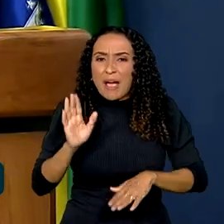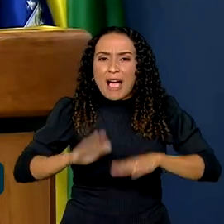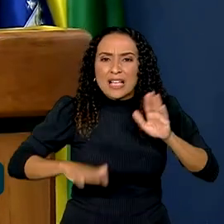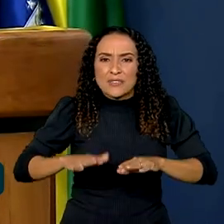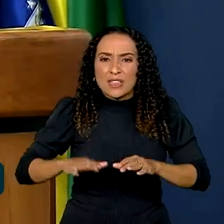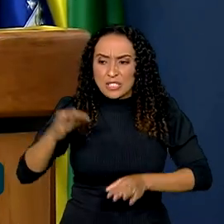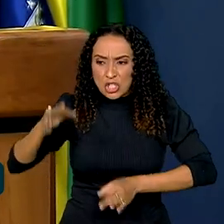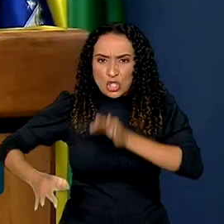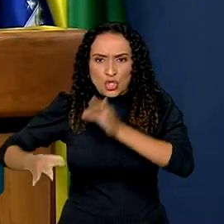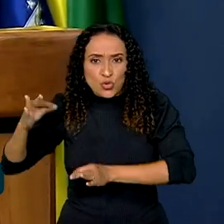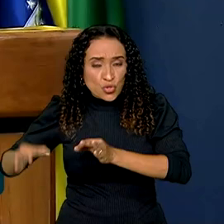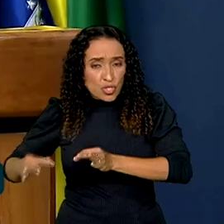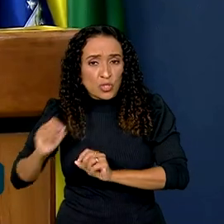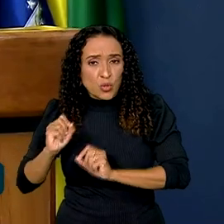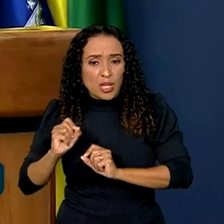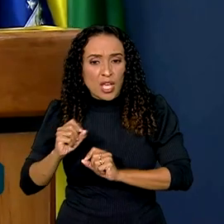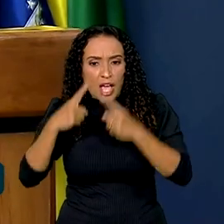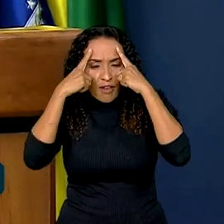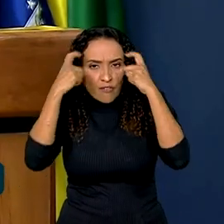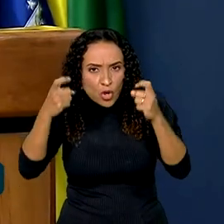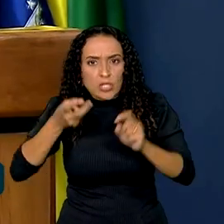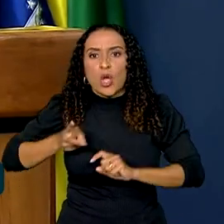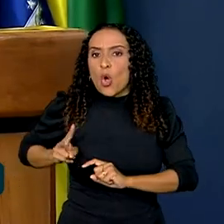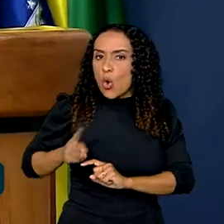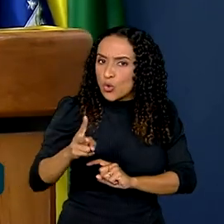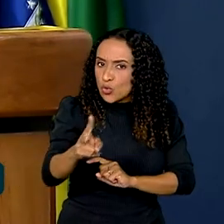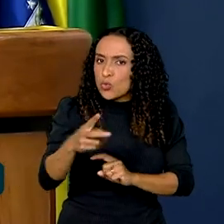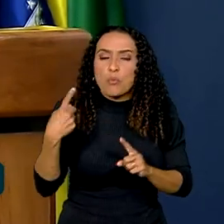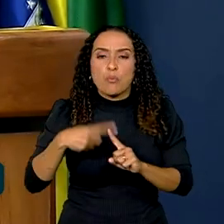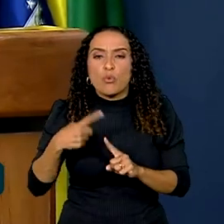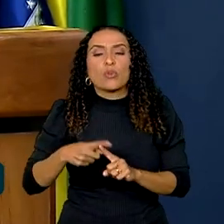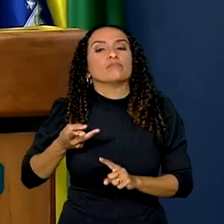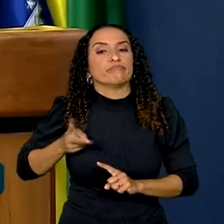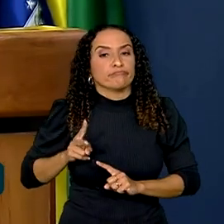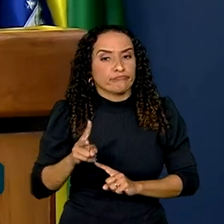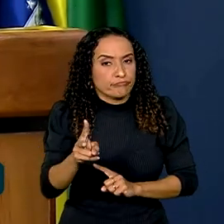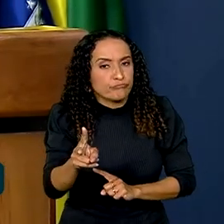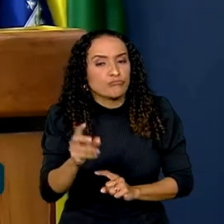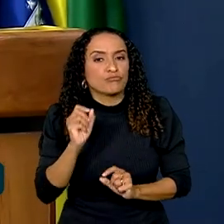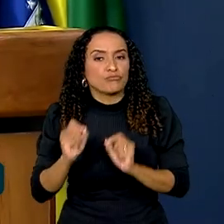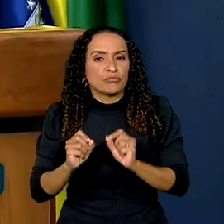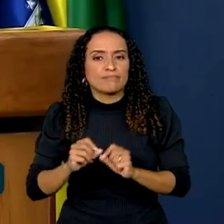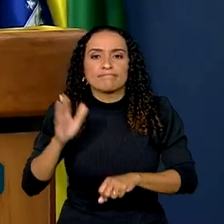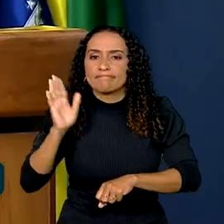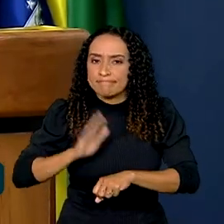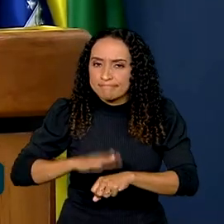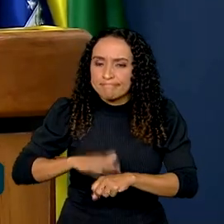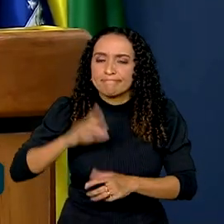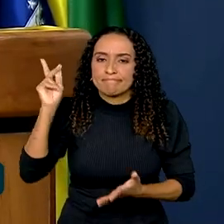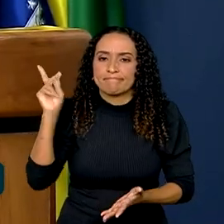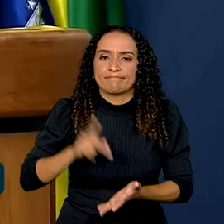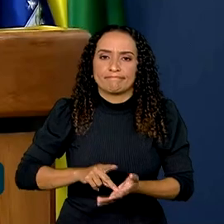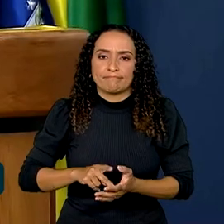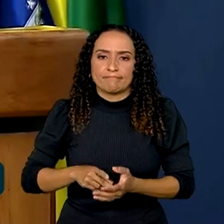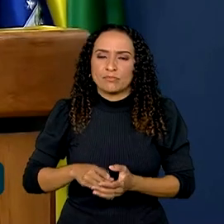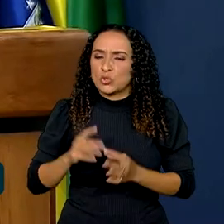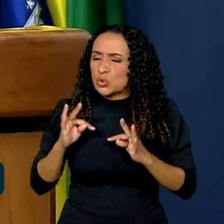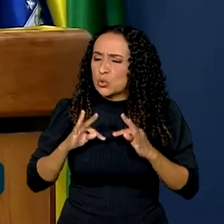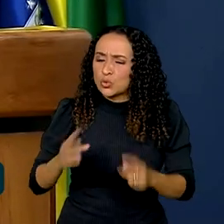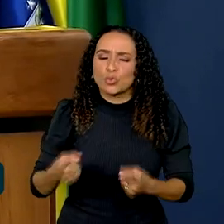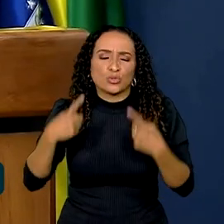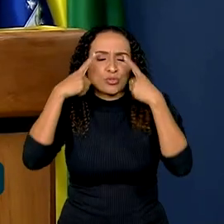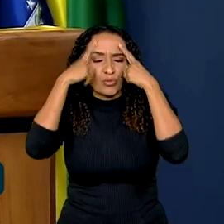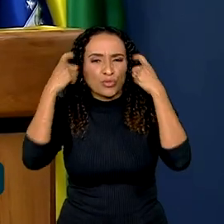nos tribunais de justiça, a violência continua, porque continua efetivamente toda a violência